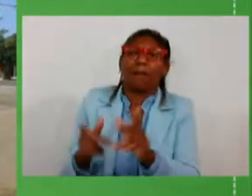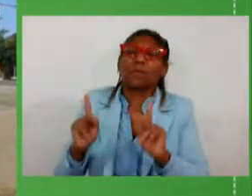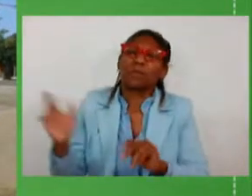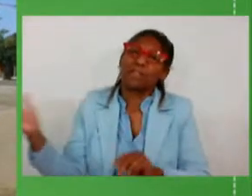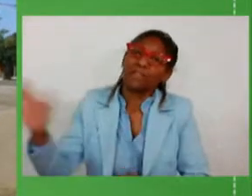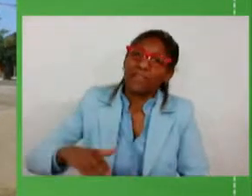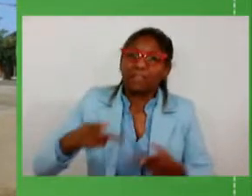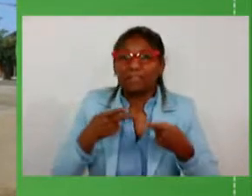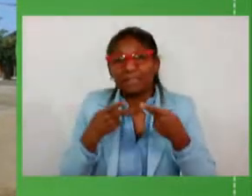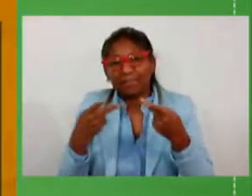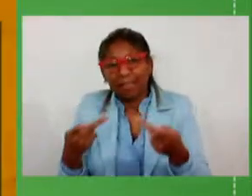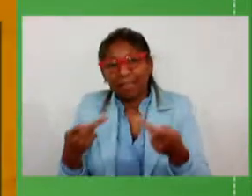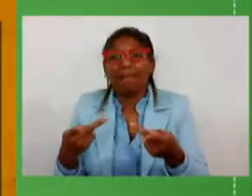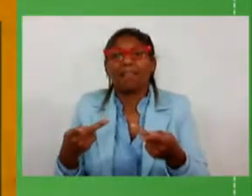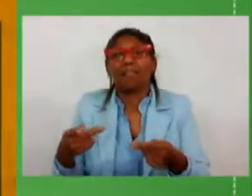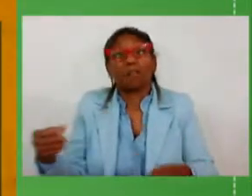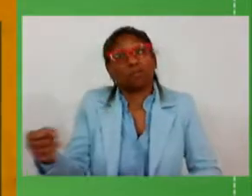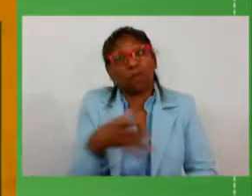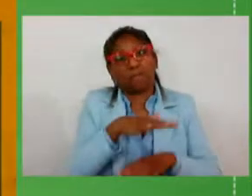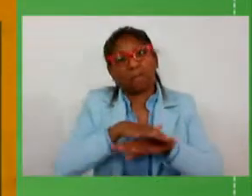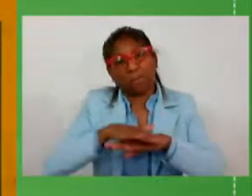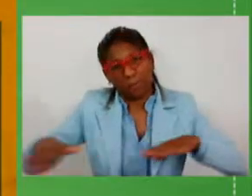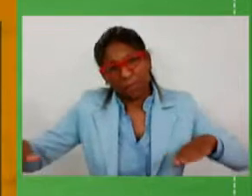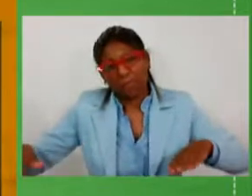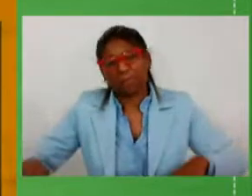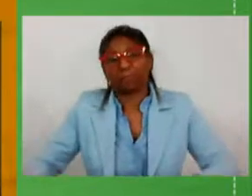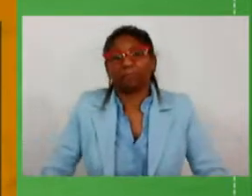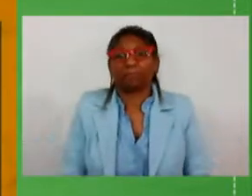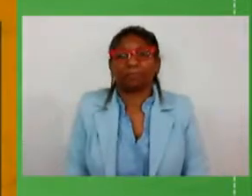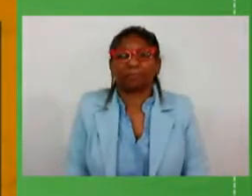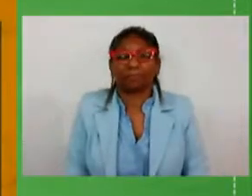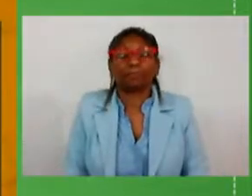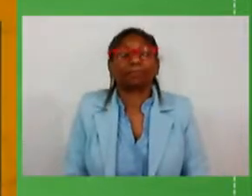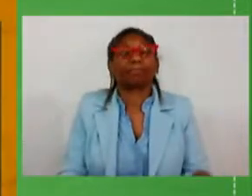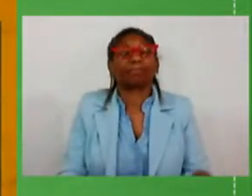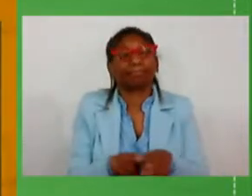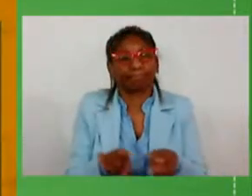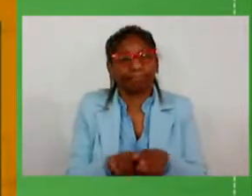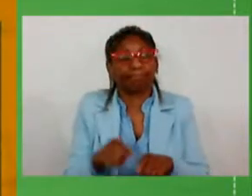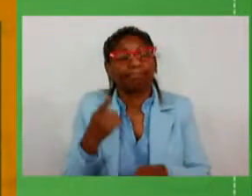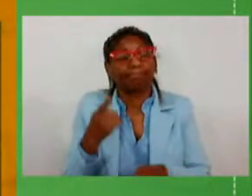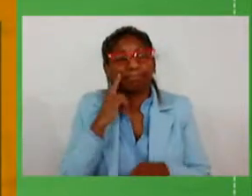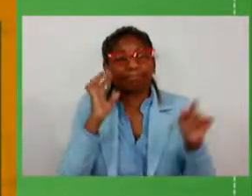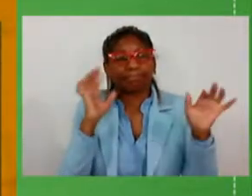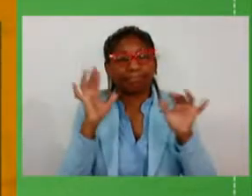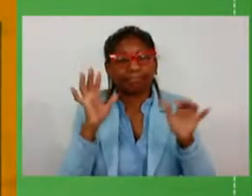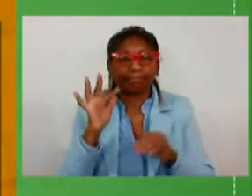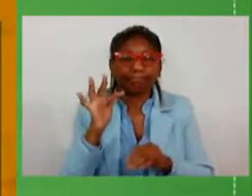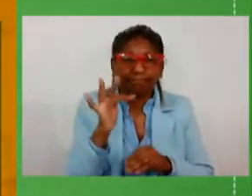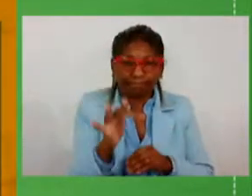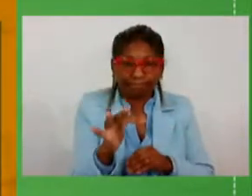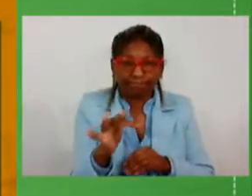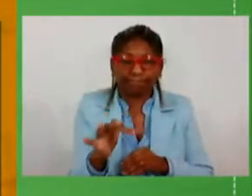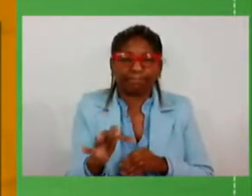pelo trajeto novo além disso a gente prevê investimentos para os